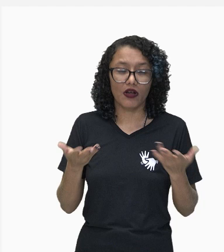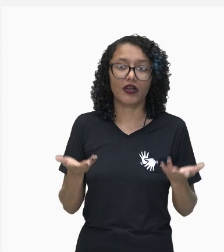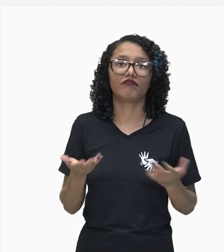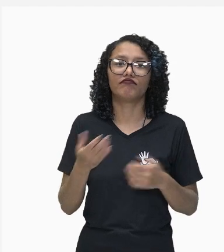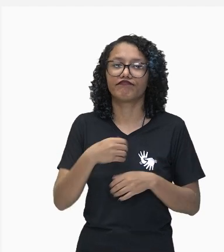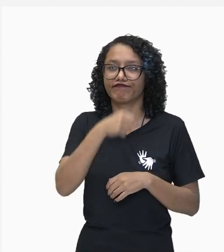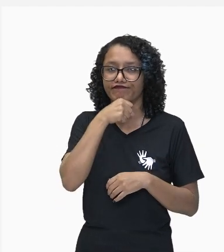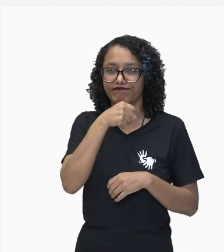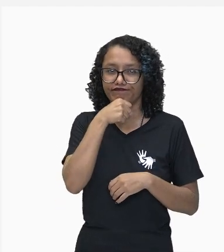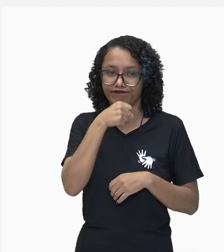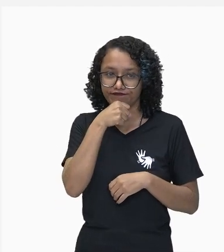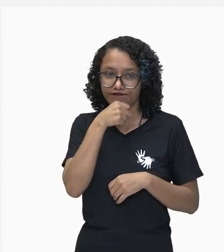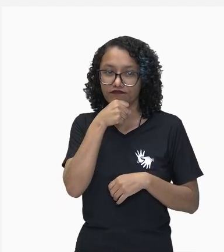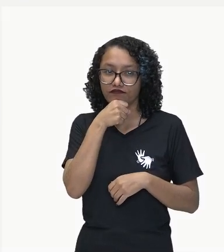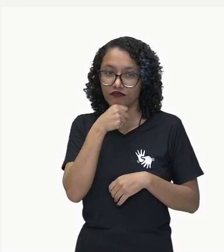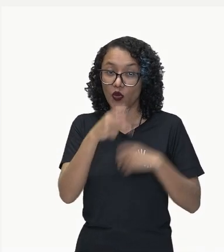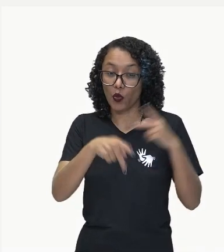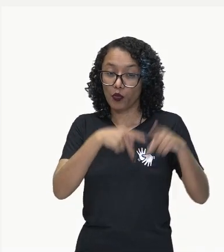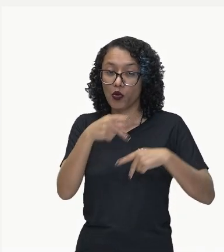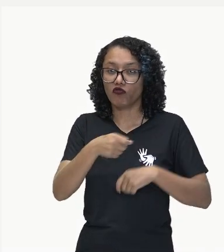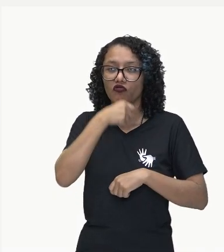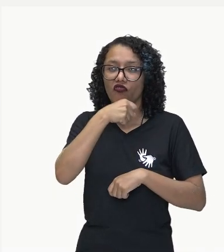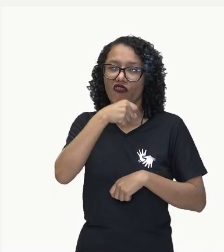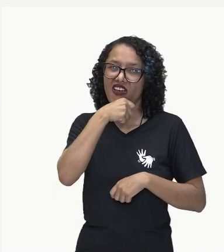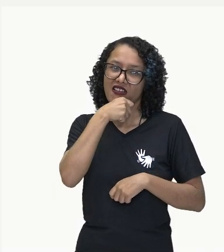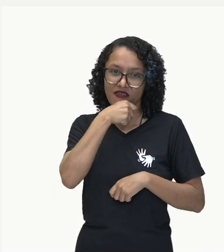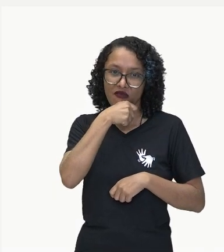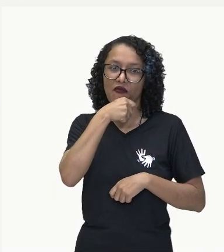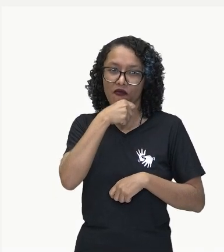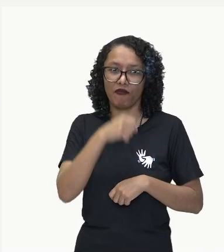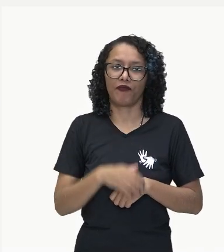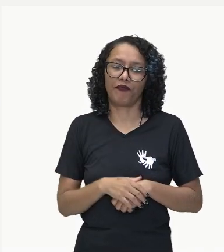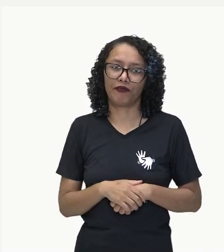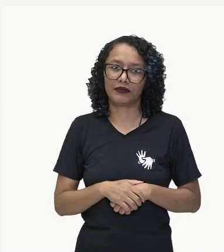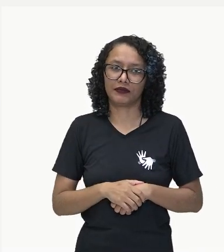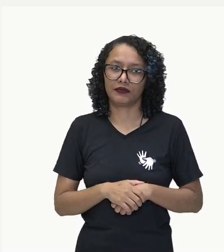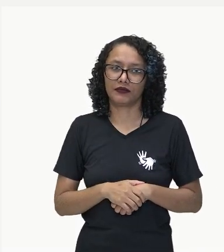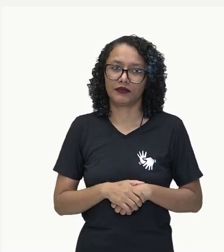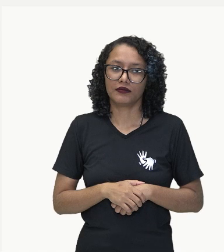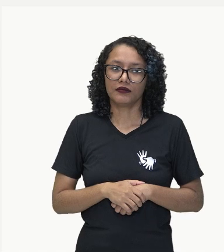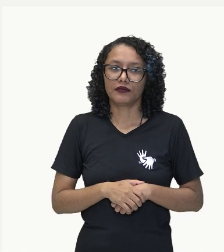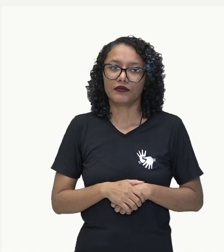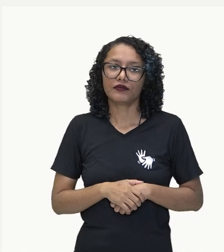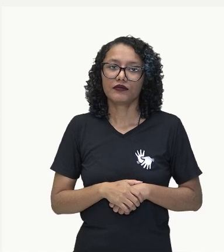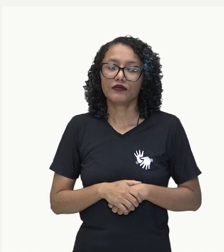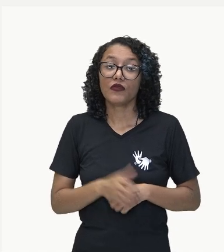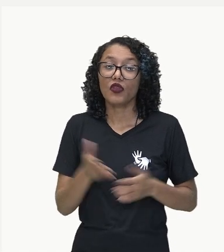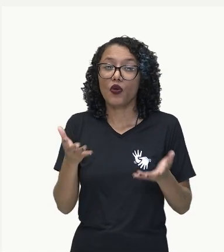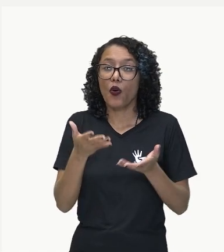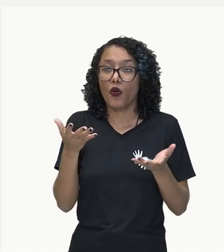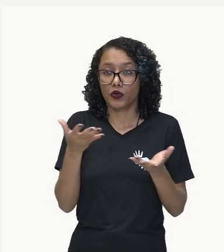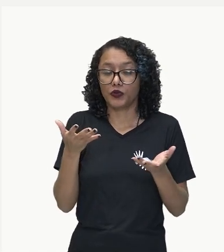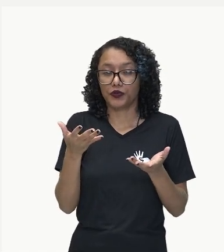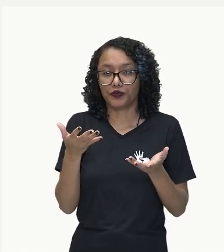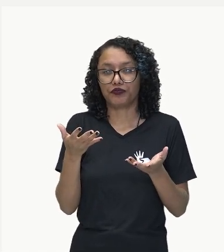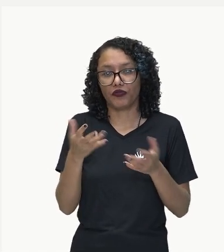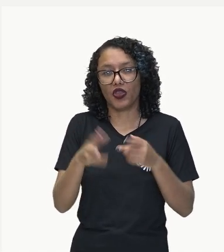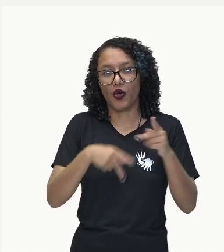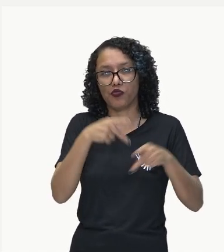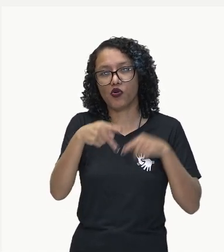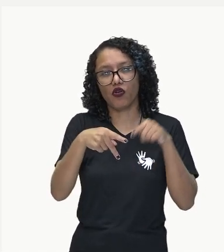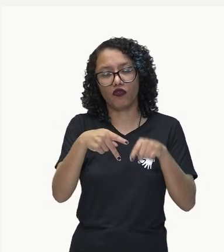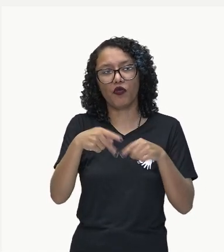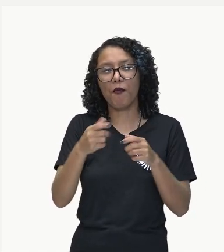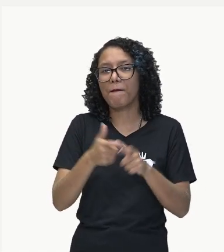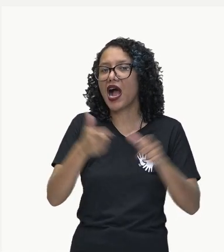envelhecimento da população. O Japão, hoje, ele possui uma população muito idosa.